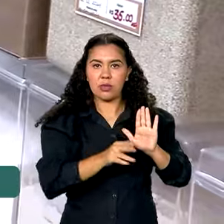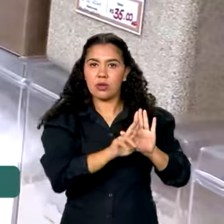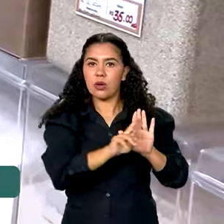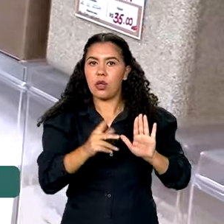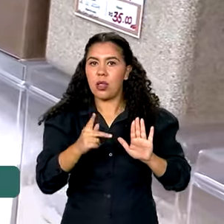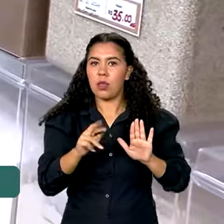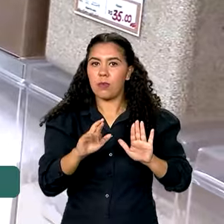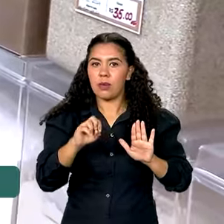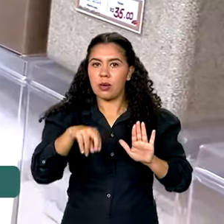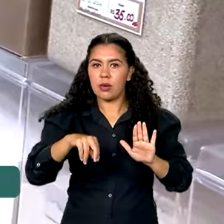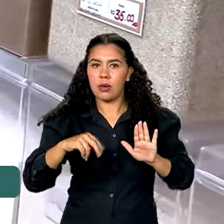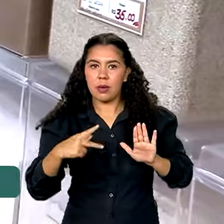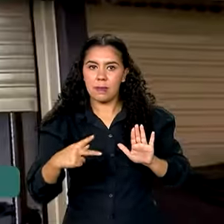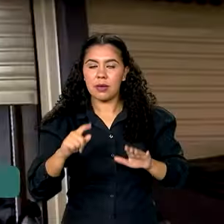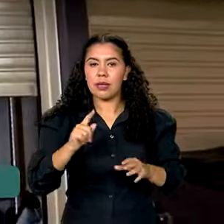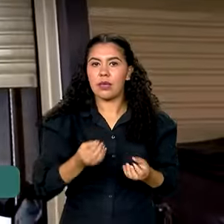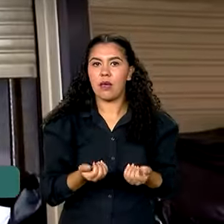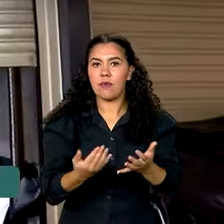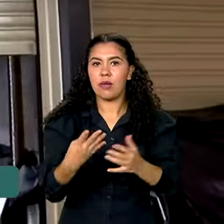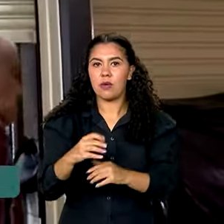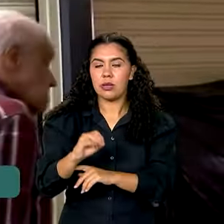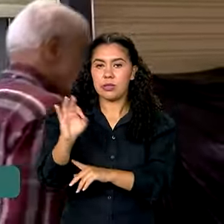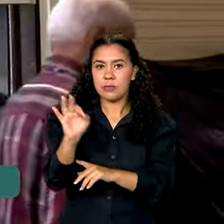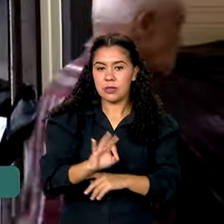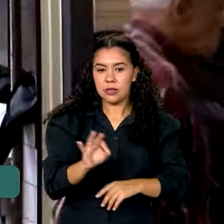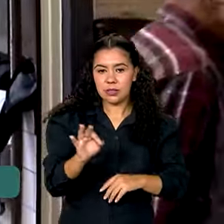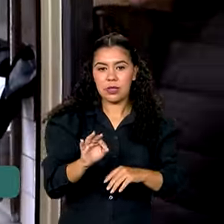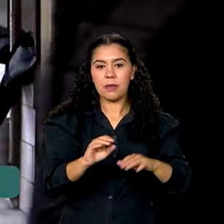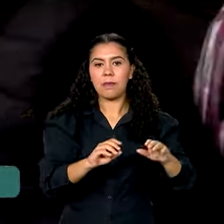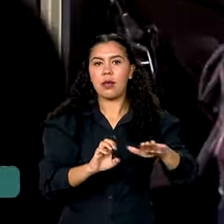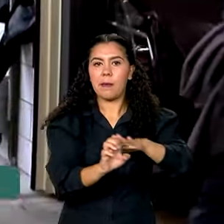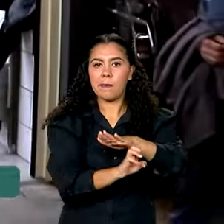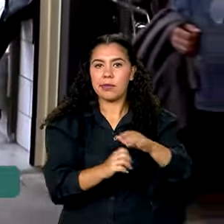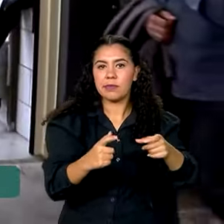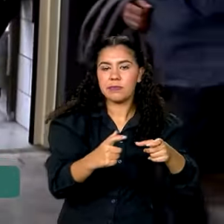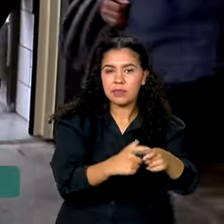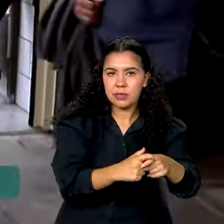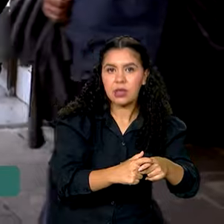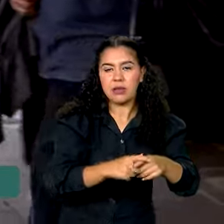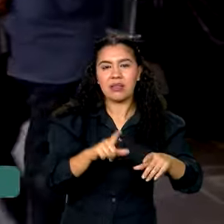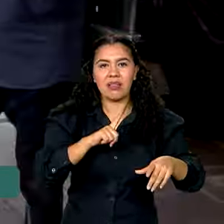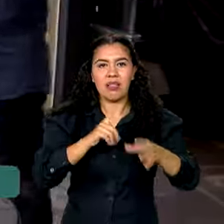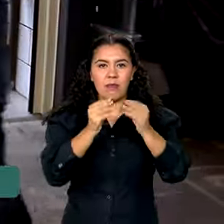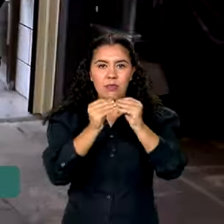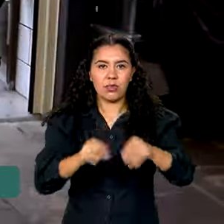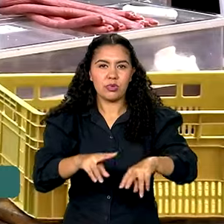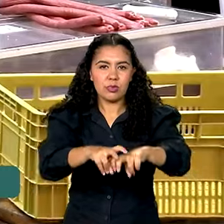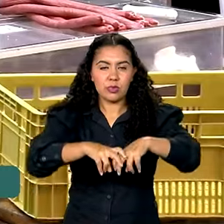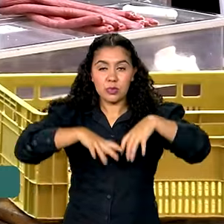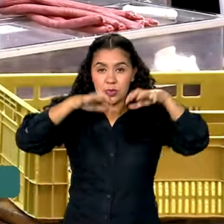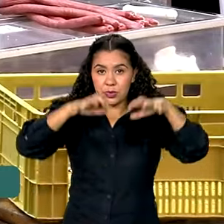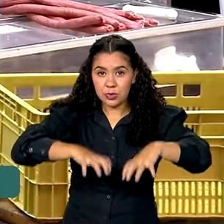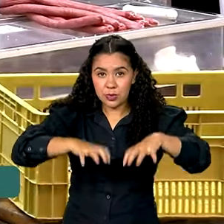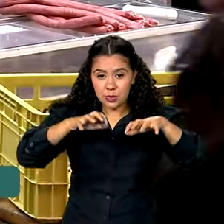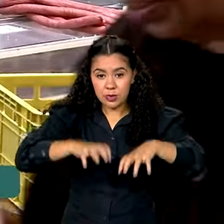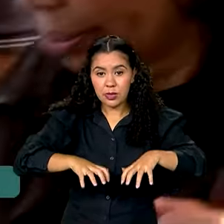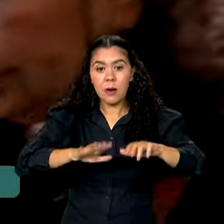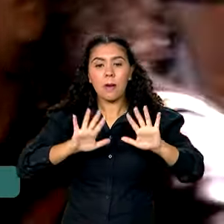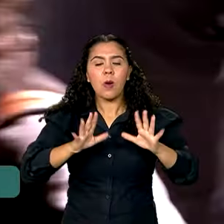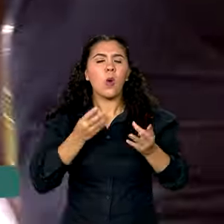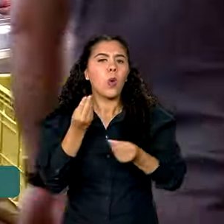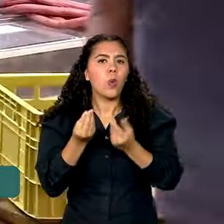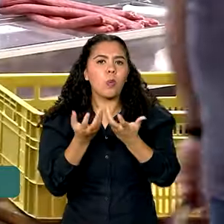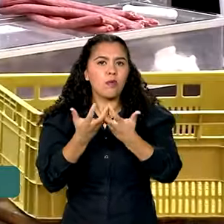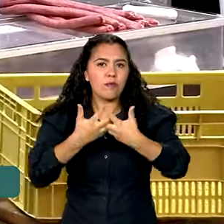40% para as micro e pequenas empresas afetadas pelas enchentes. Na prática, o